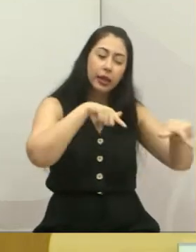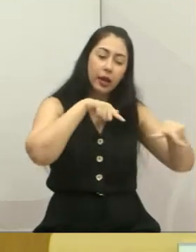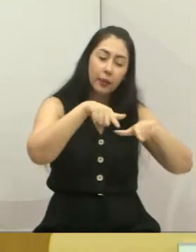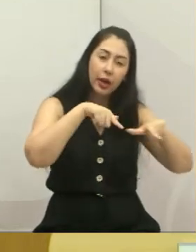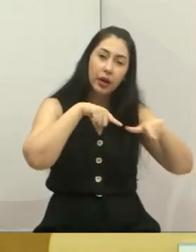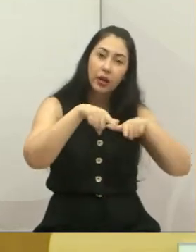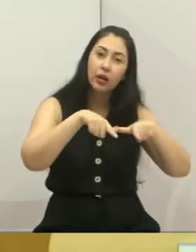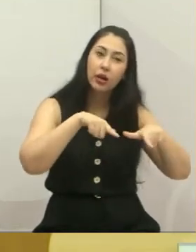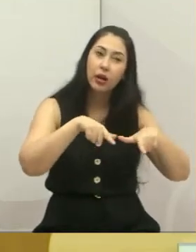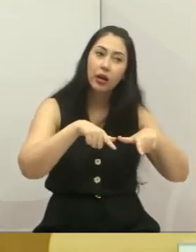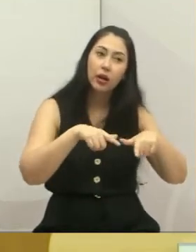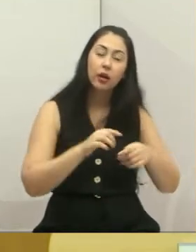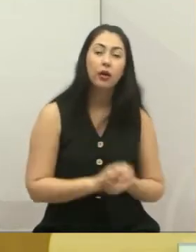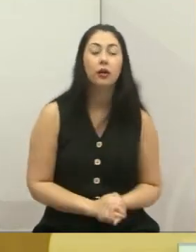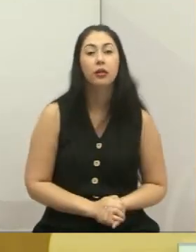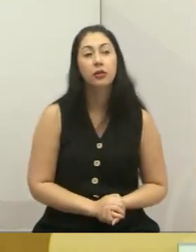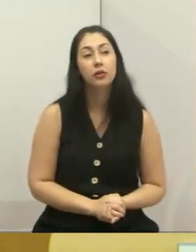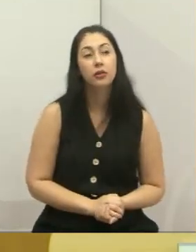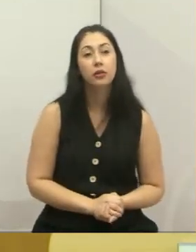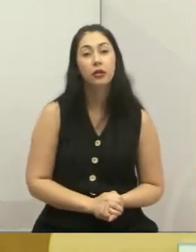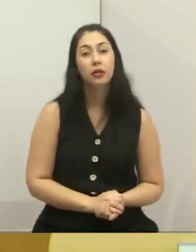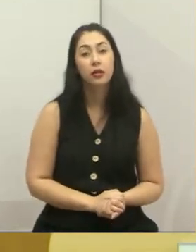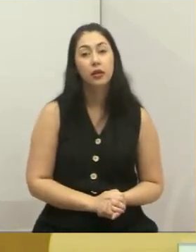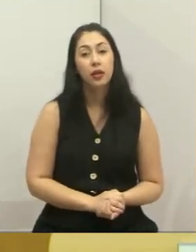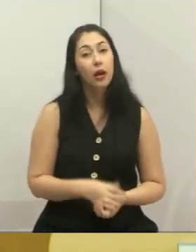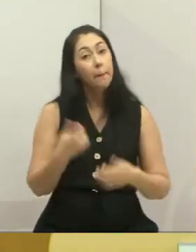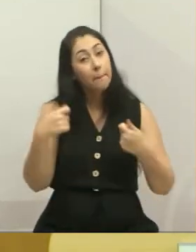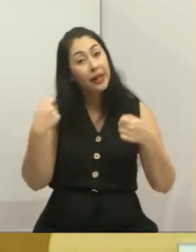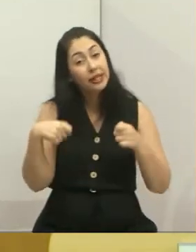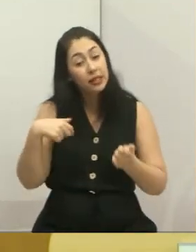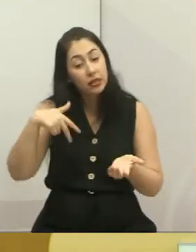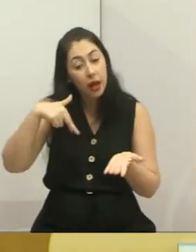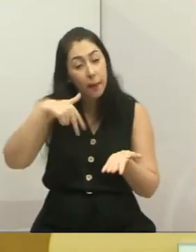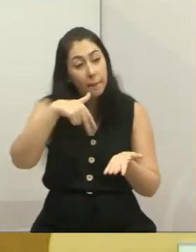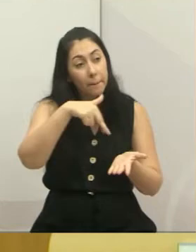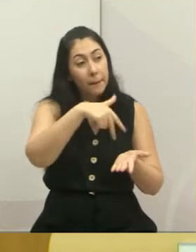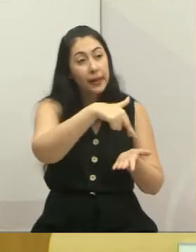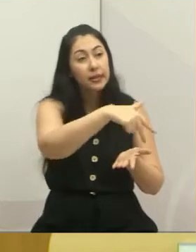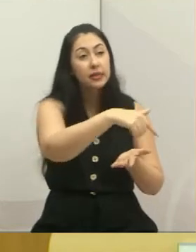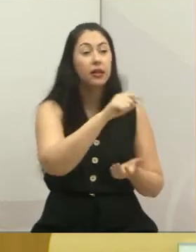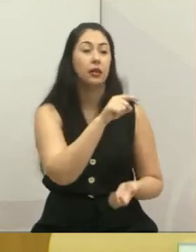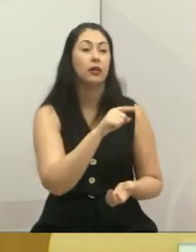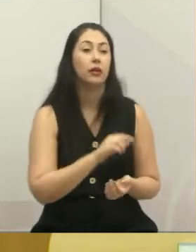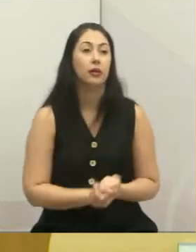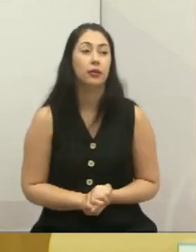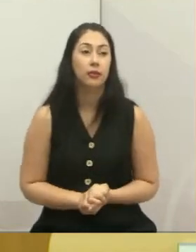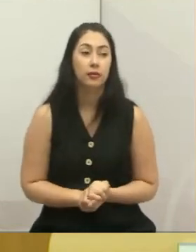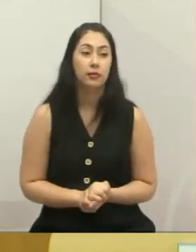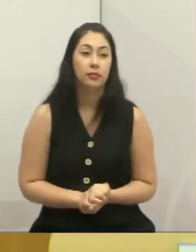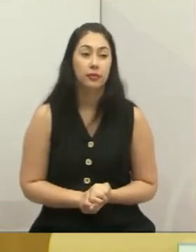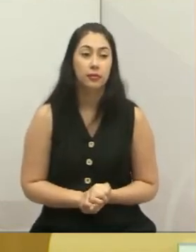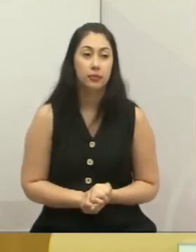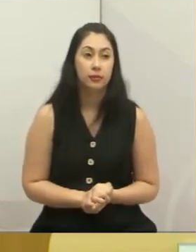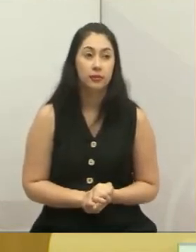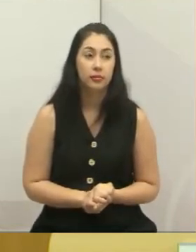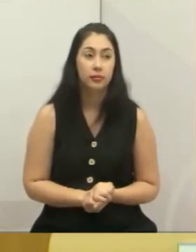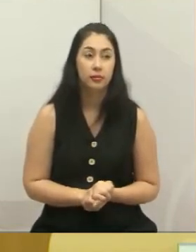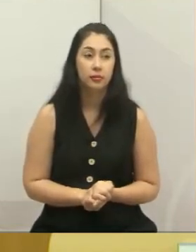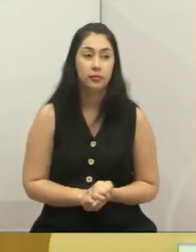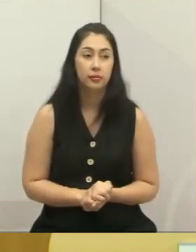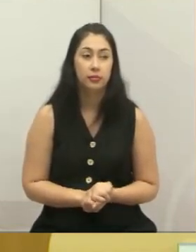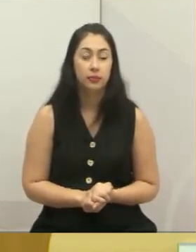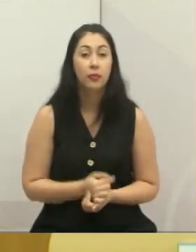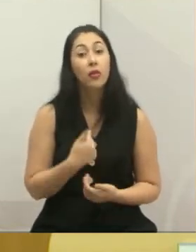trabalhadores, porque tem uma obra do lado de baixo e aí não pode passar, não pode falar em obra aqui, tem obra do de baixo. Então, eu estou